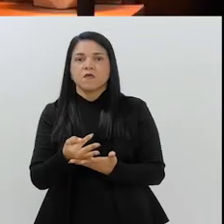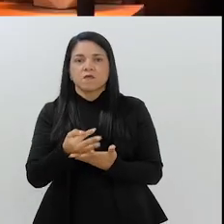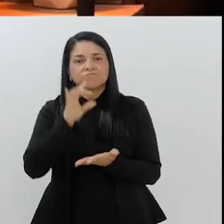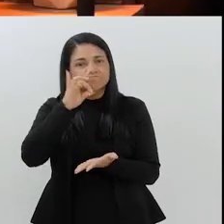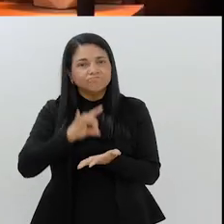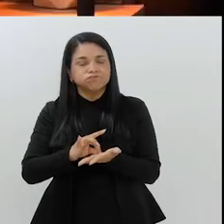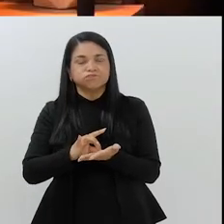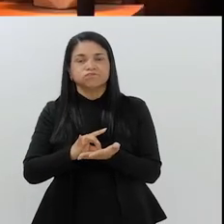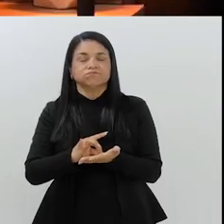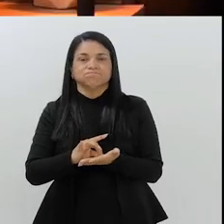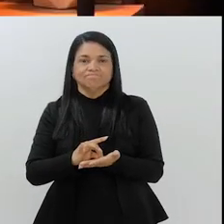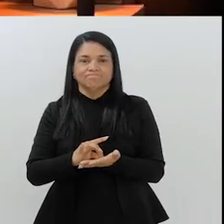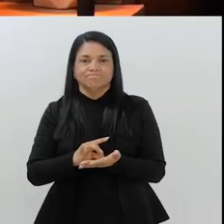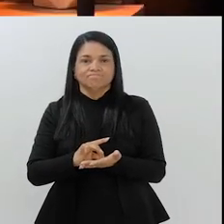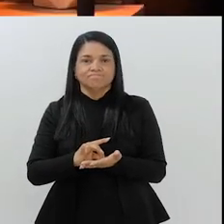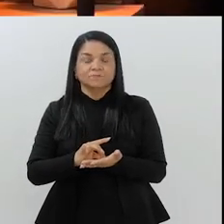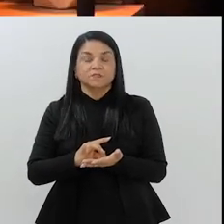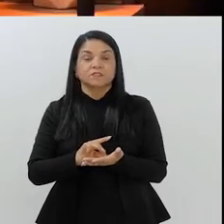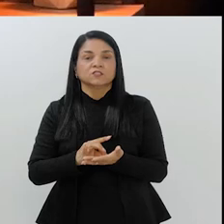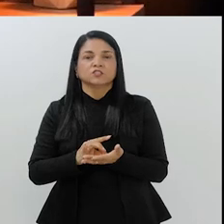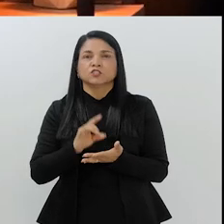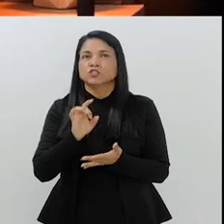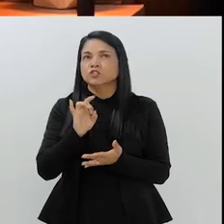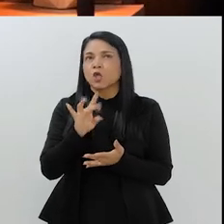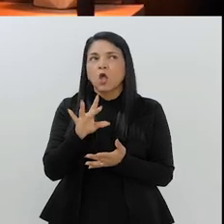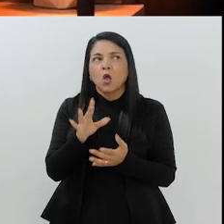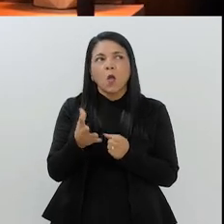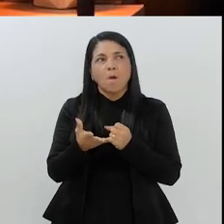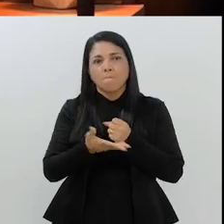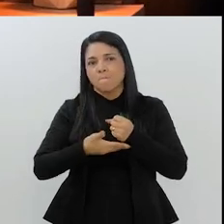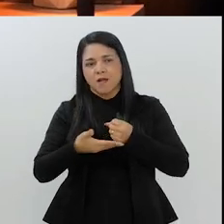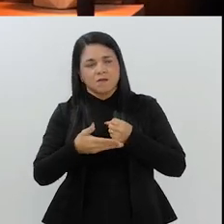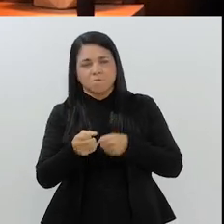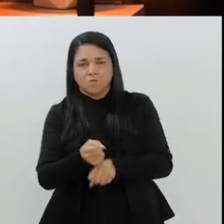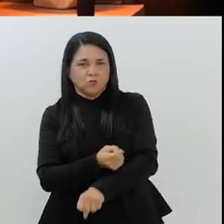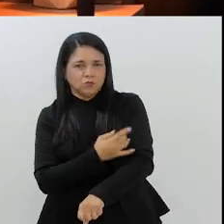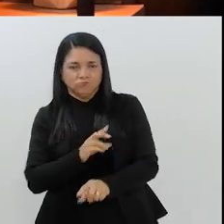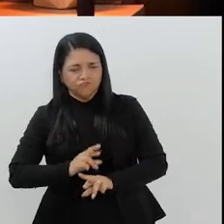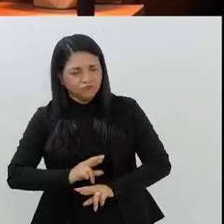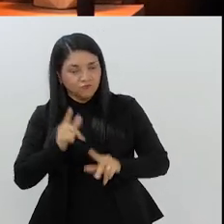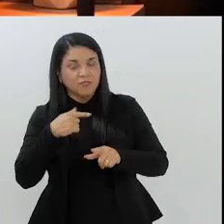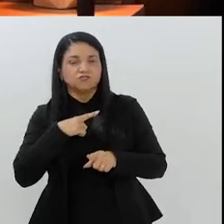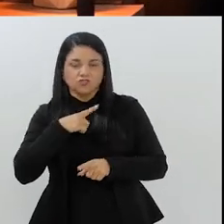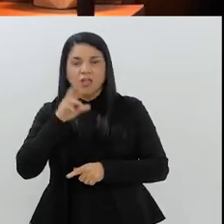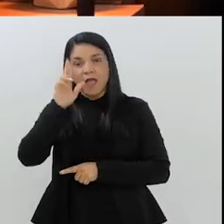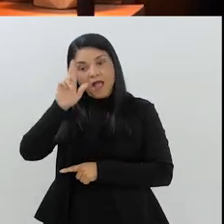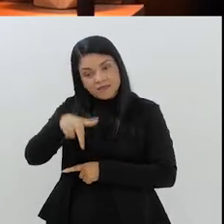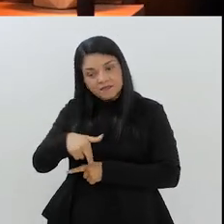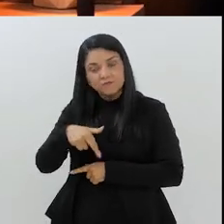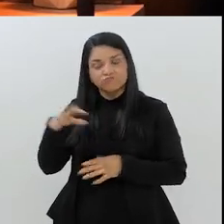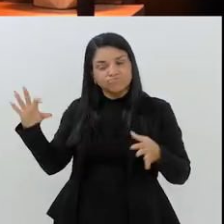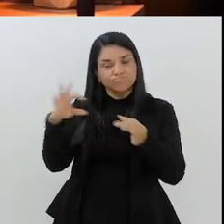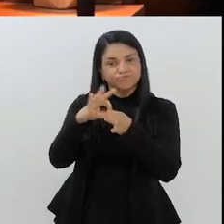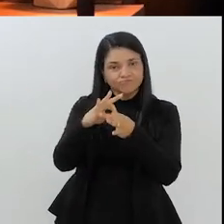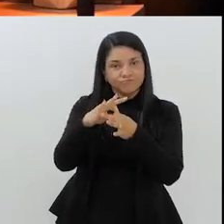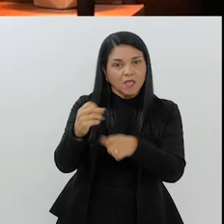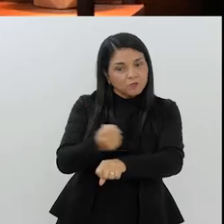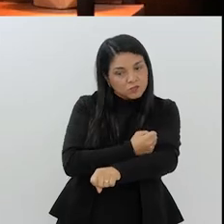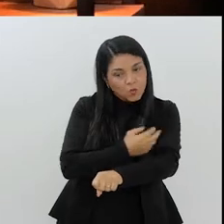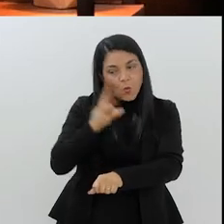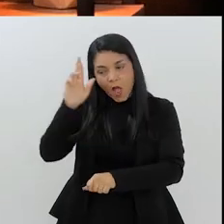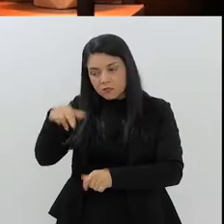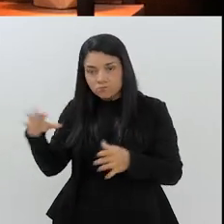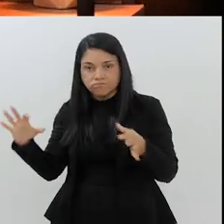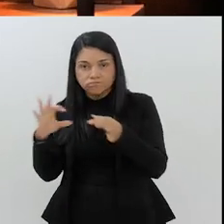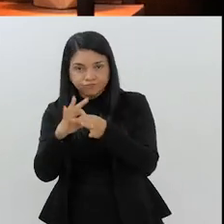fé, uma convicção, não só baseada na emoção, mas também na razão. Porque foi através desse